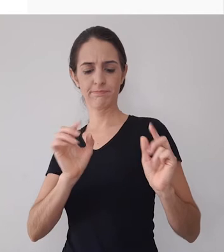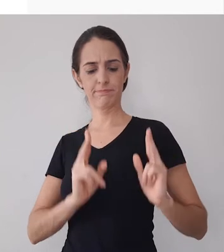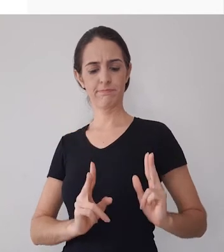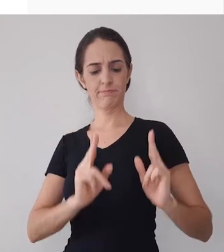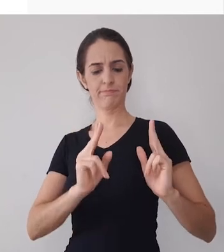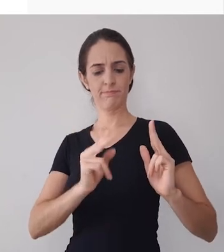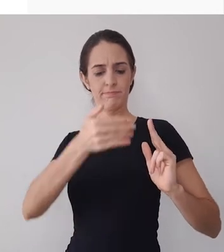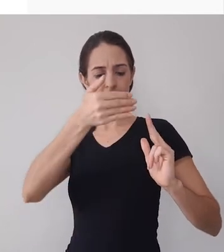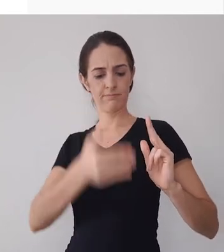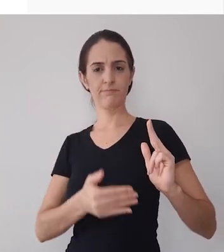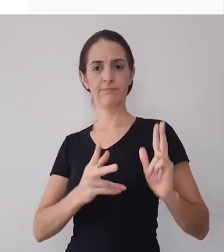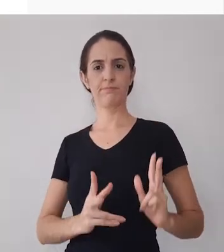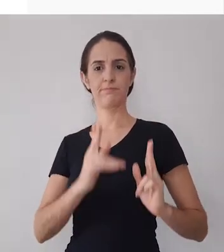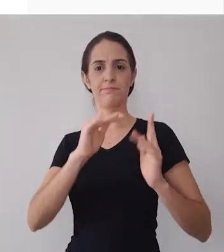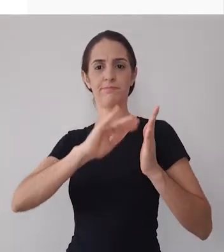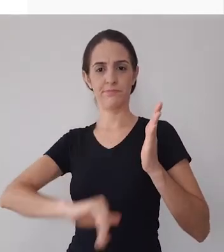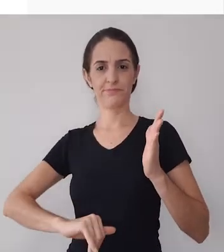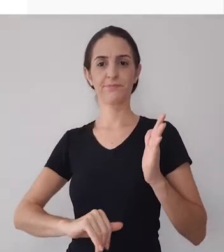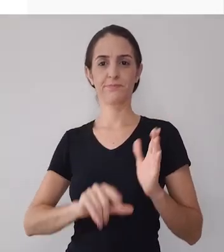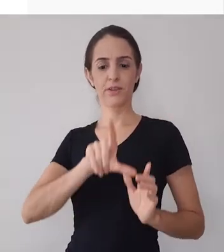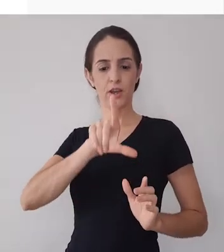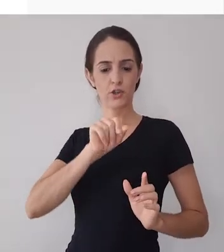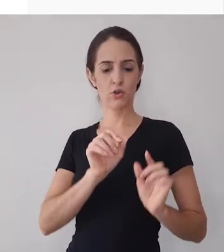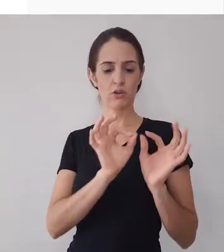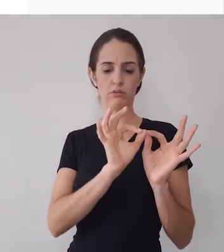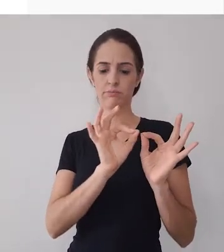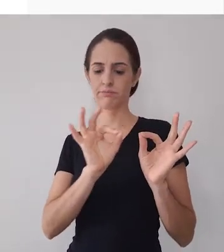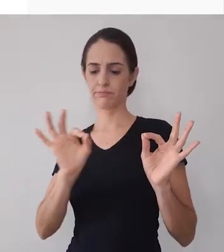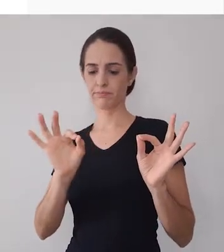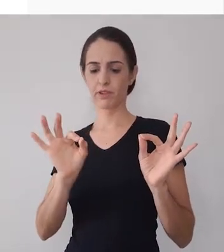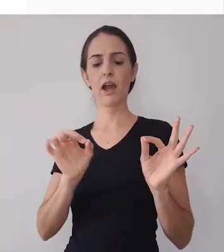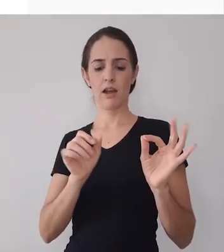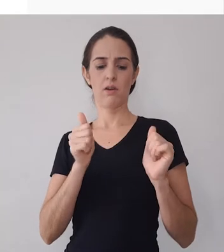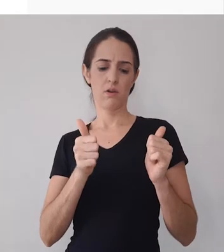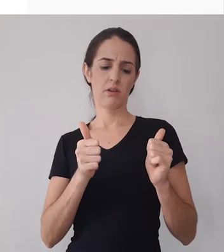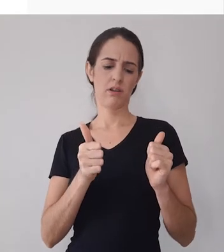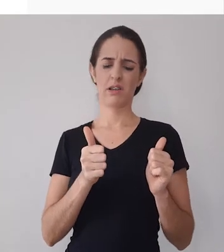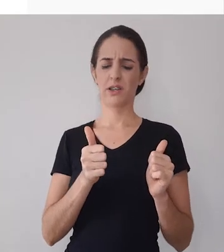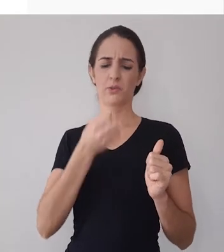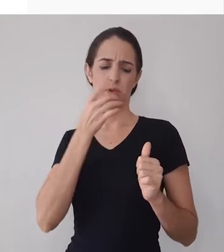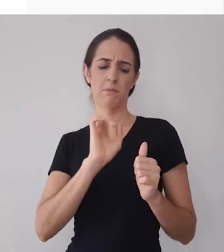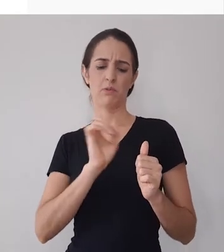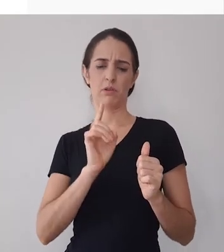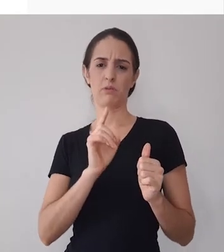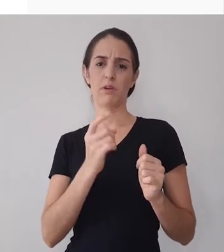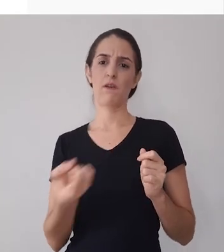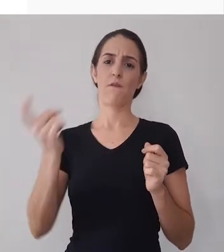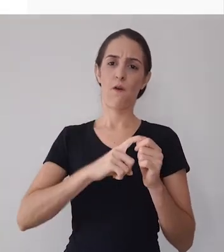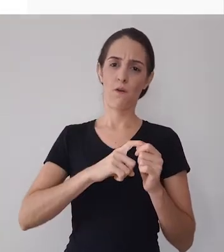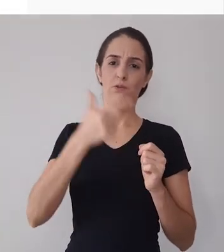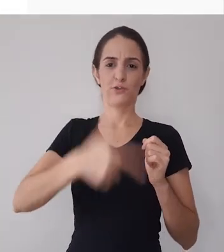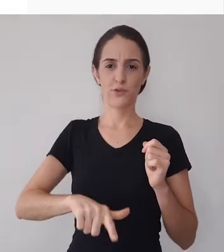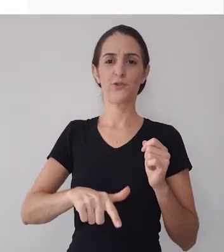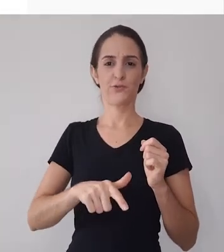pedaço que você quer dividir tá certo olha então selecionamos essa parte se você não está satisfeito não tá legal corte você